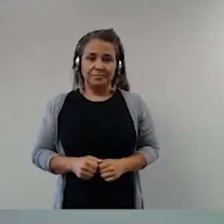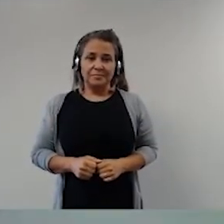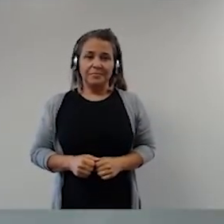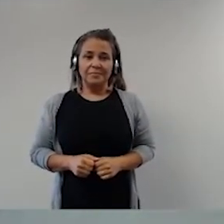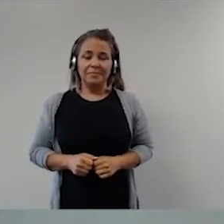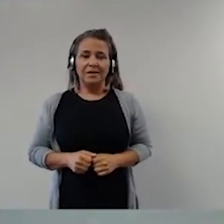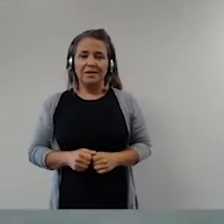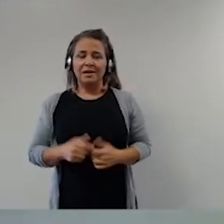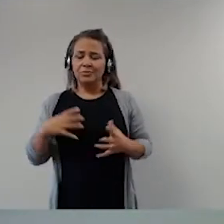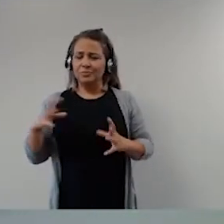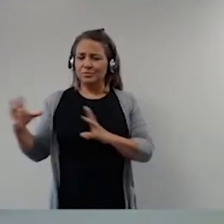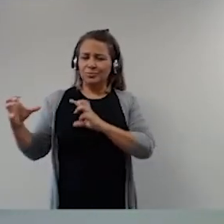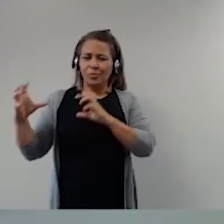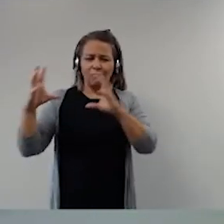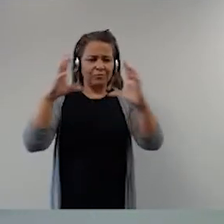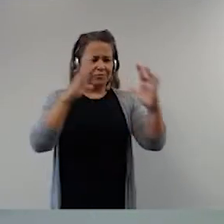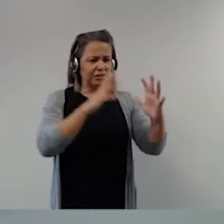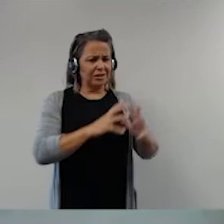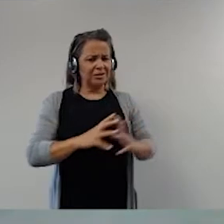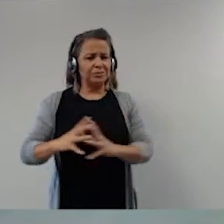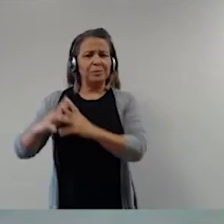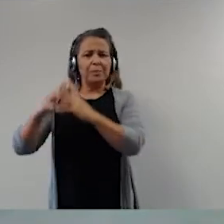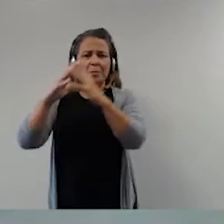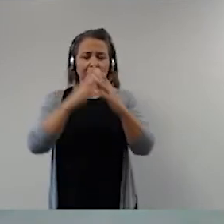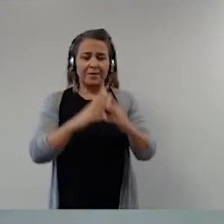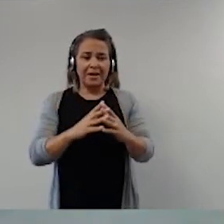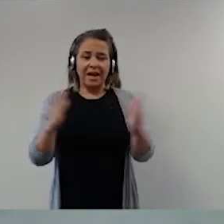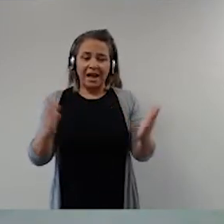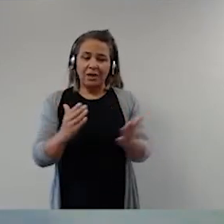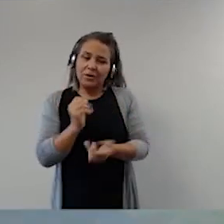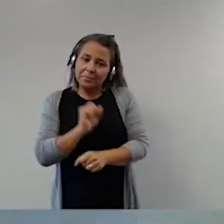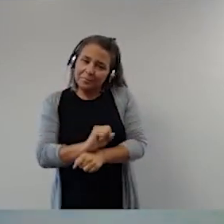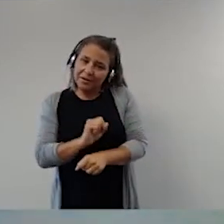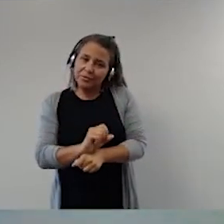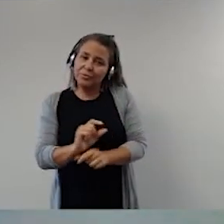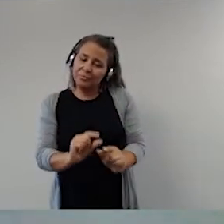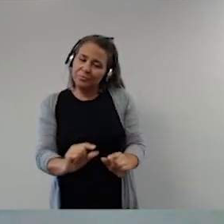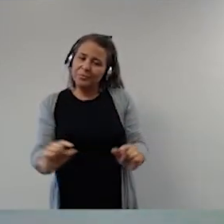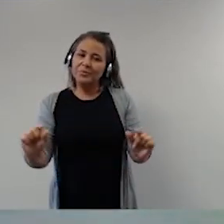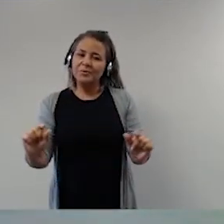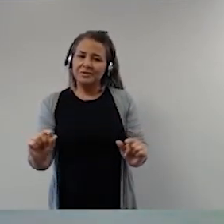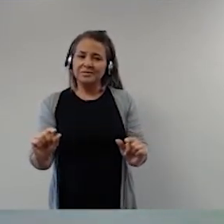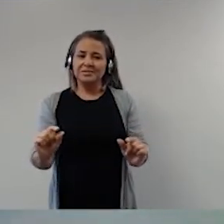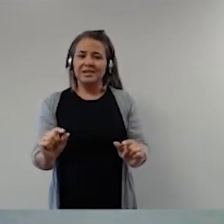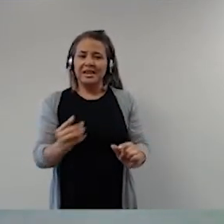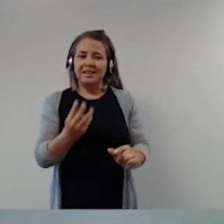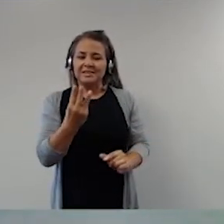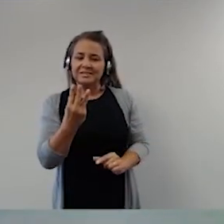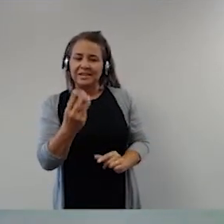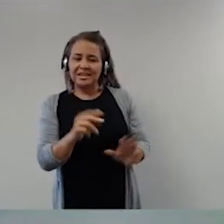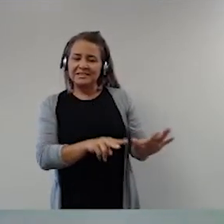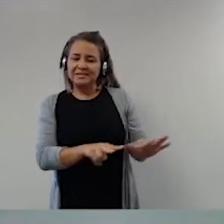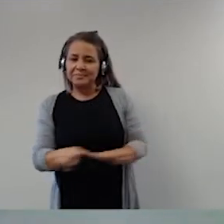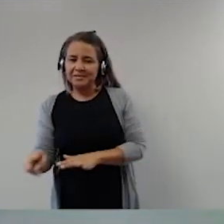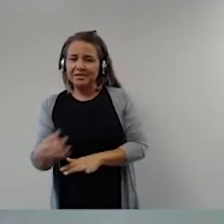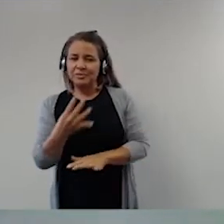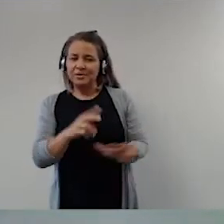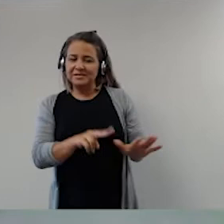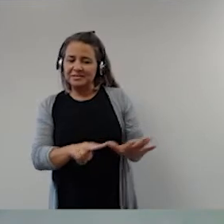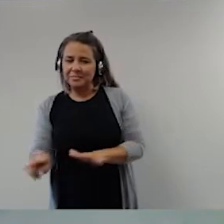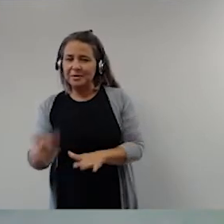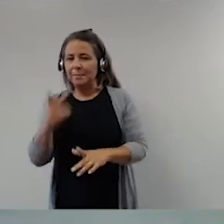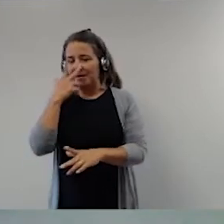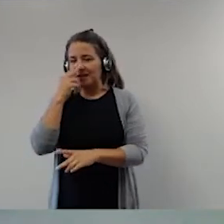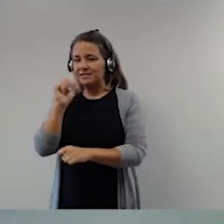série de conflitos, conflitos quase semanais, agora que se sossegou nos últimos três semanas, quatro semanas, parece que deu uma acalmada. Então,